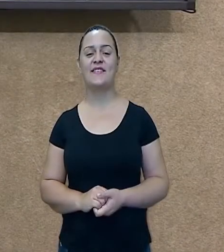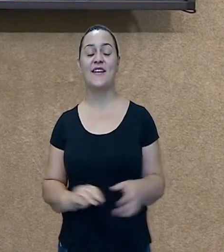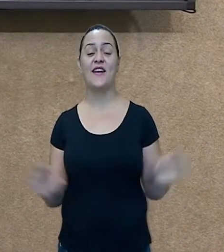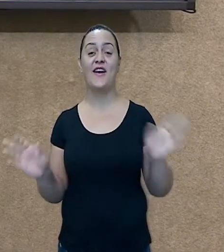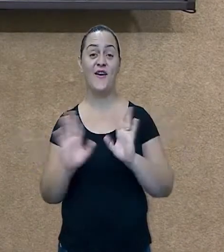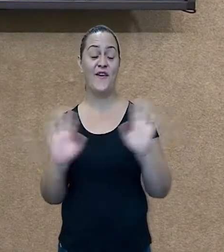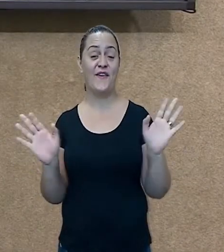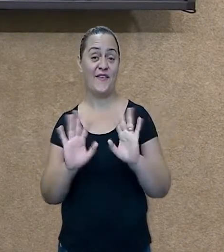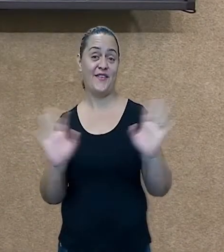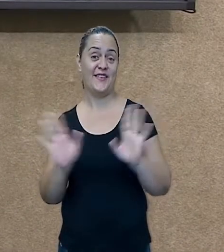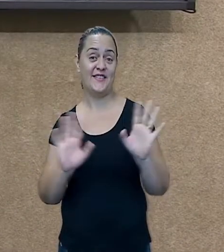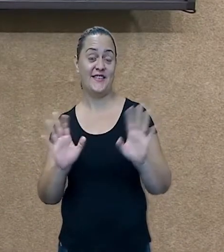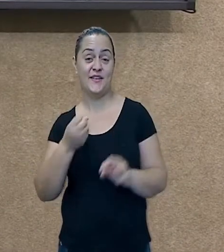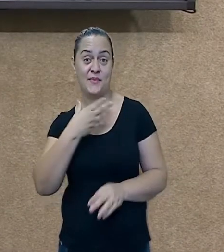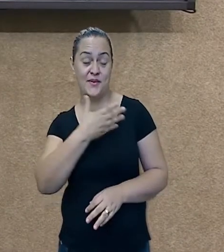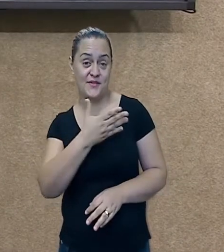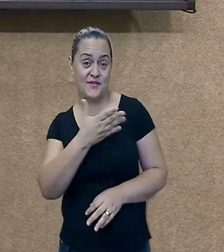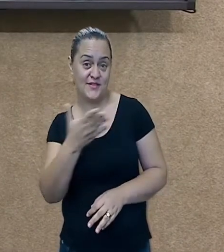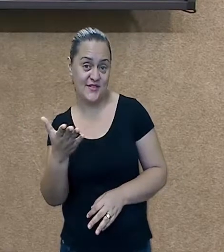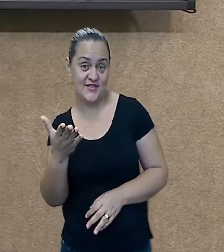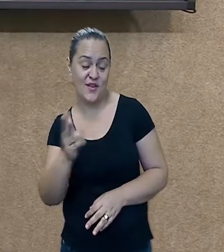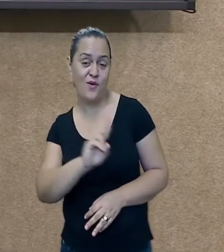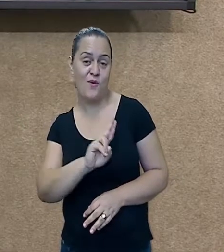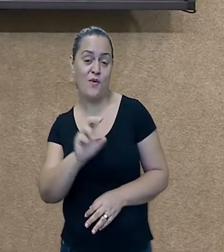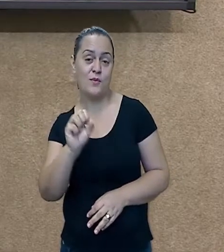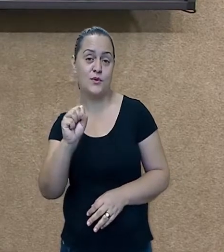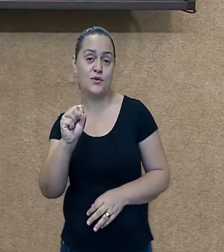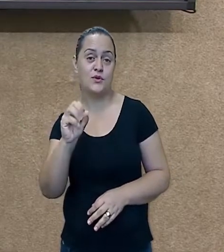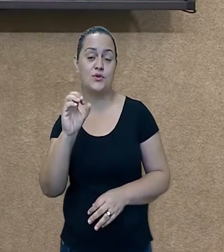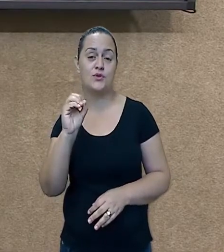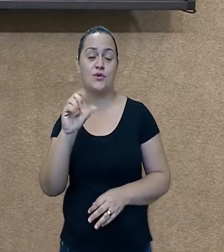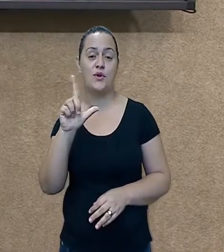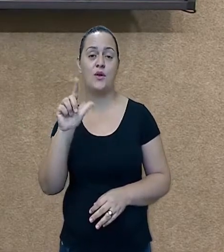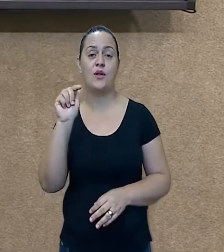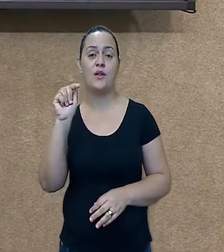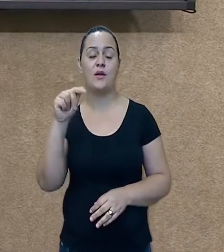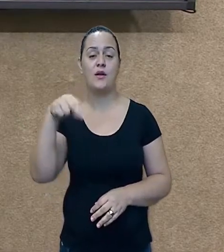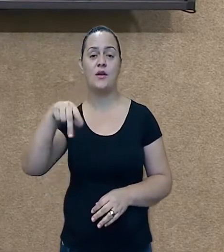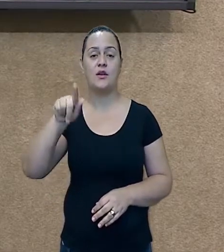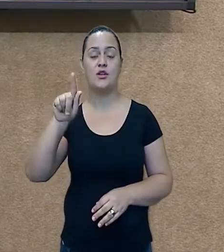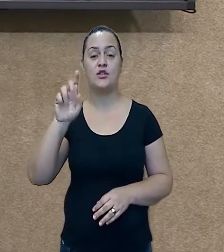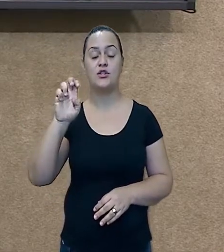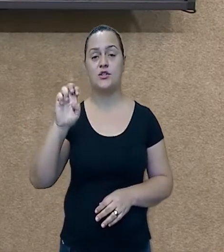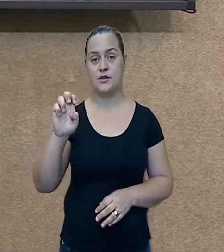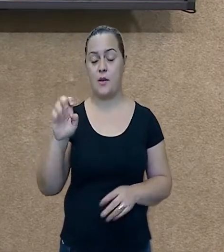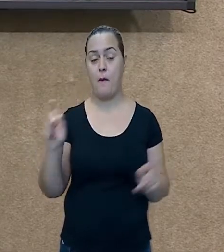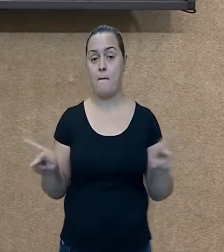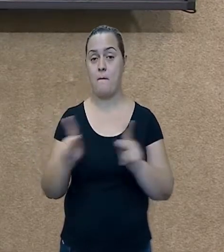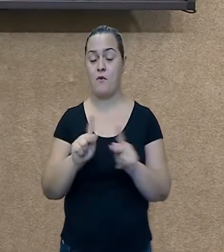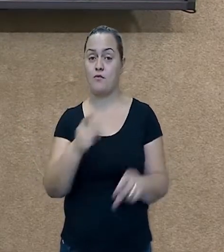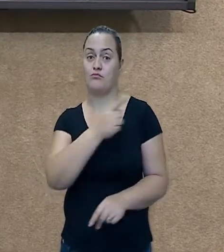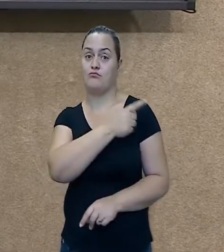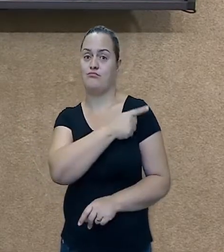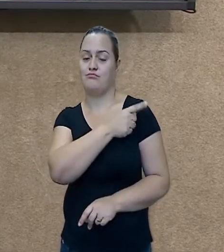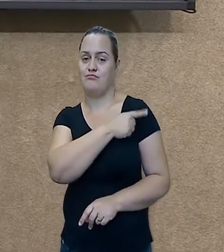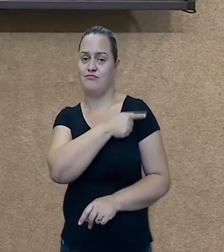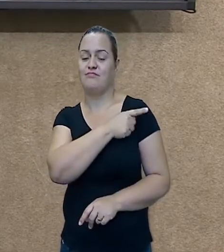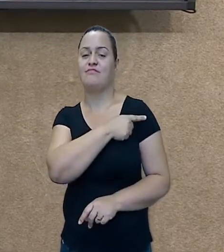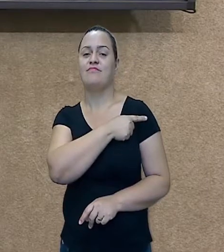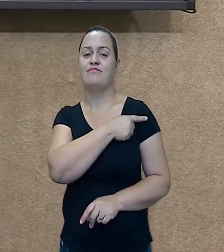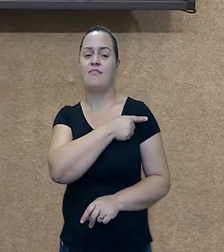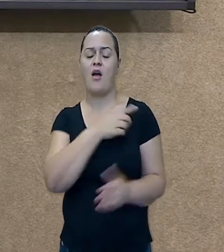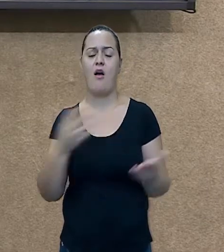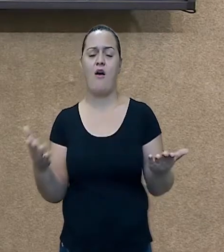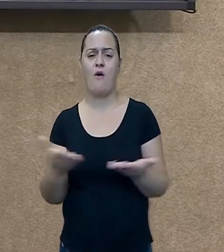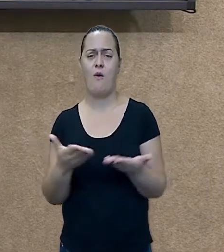Olá, tudo bem com vocês? Meu nome é Solange, sou professora do primeiro ano do ensino fundamental. Estarei trabalhando com vocês